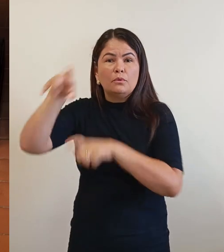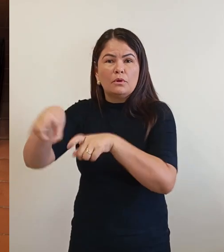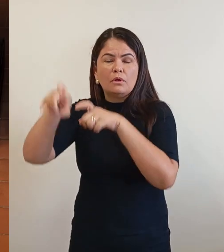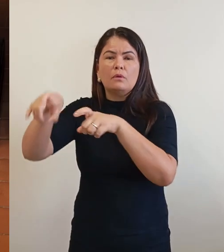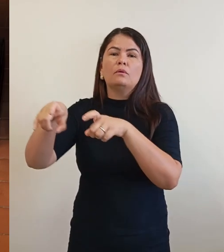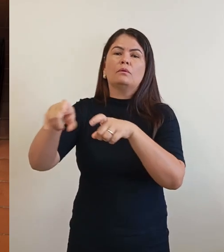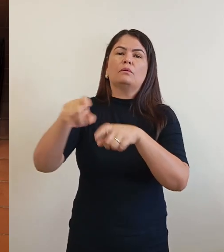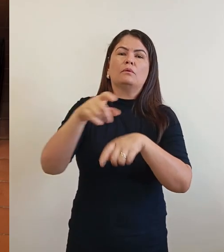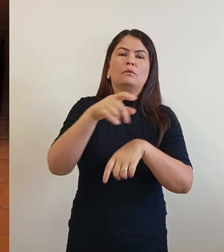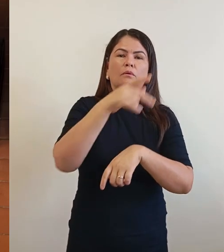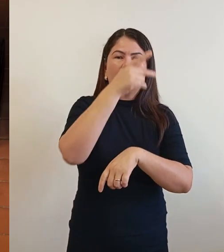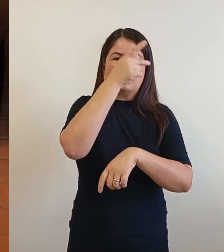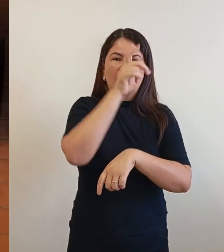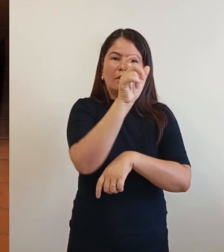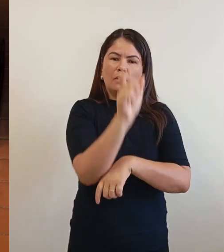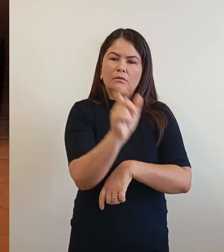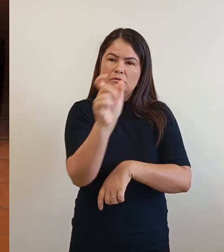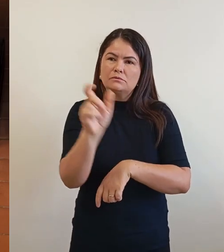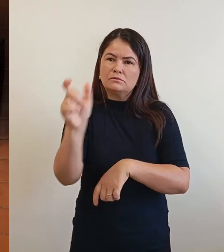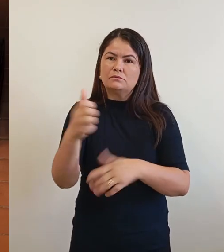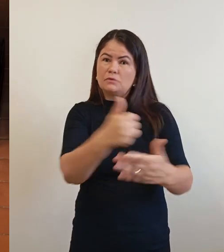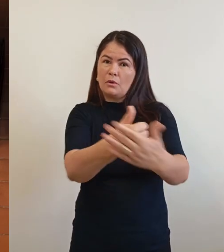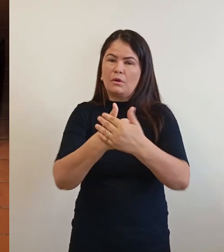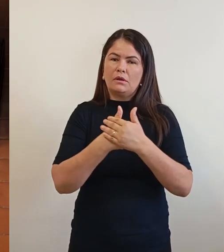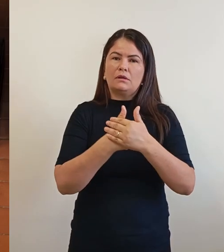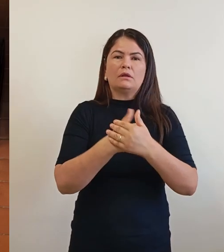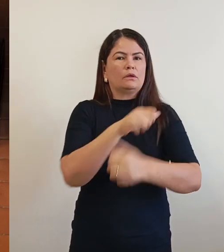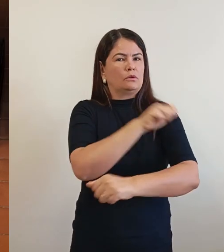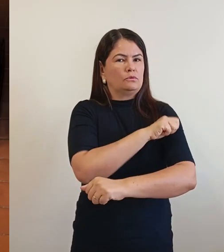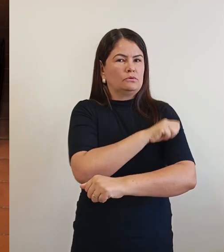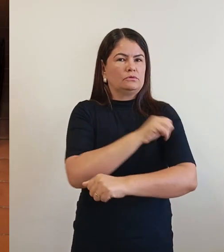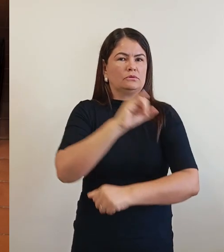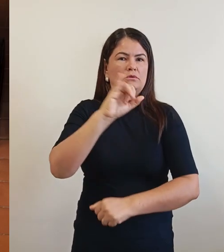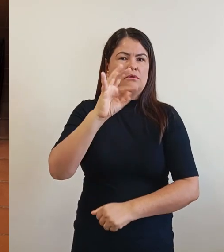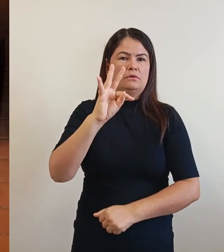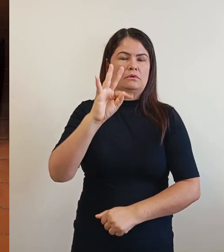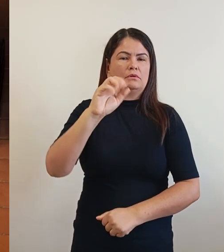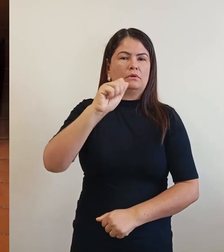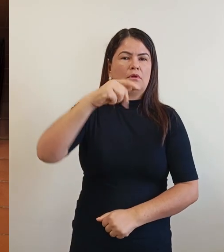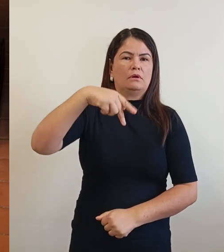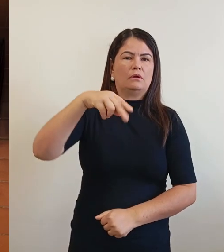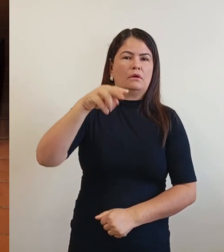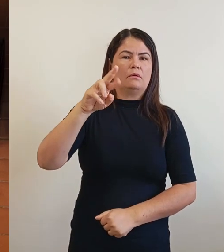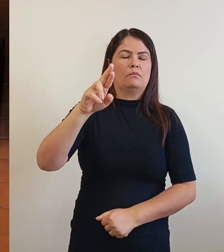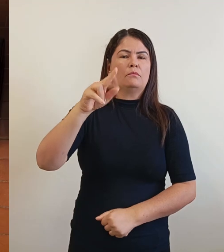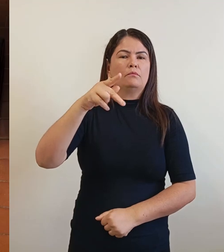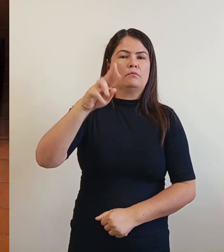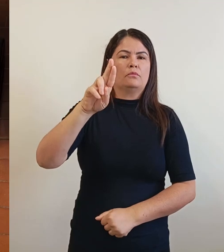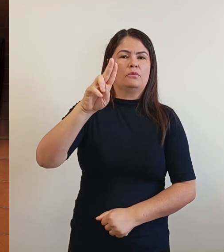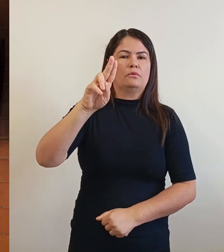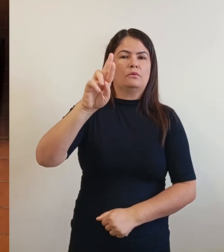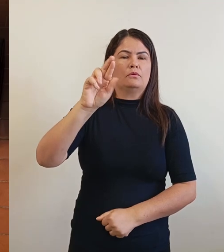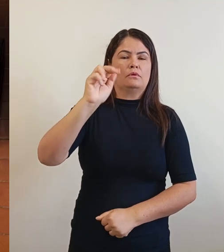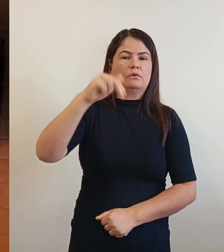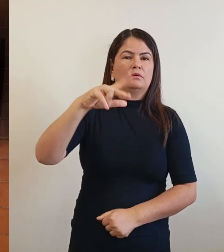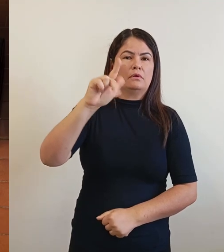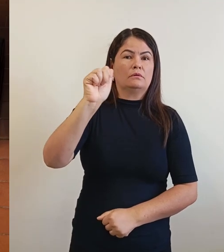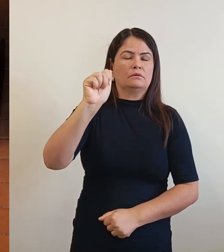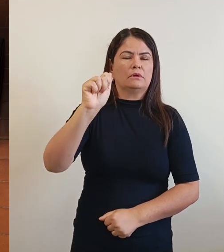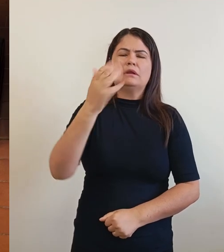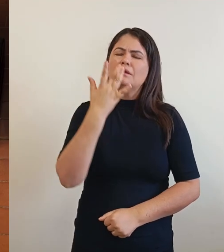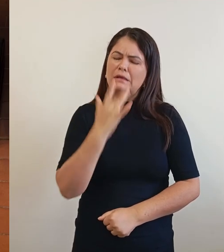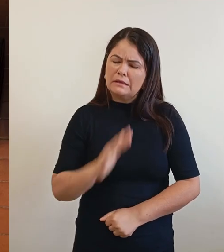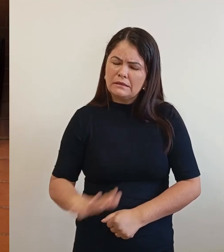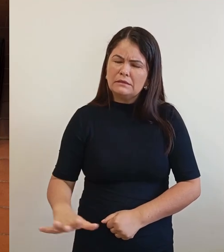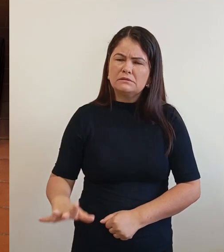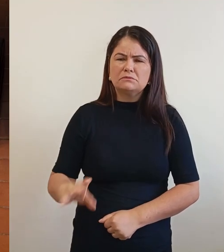muito criança, eu acho que pode nem ter sido nascida, se Valbo Aventura levantou as